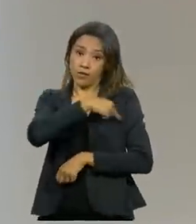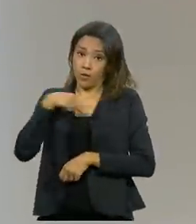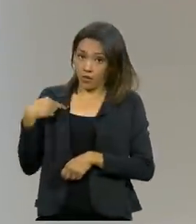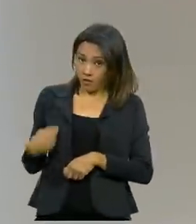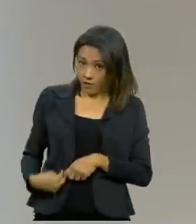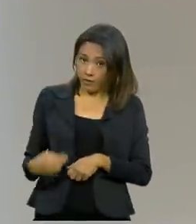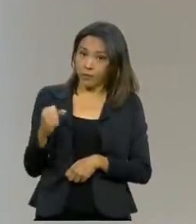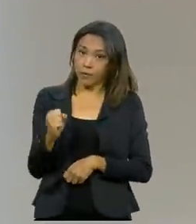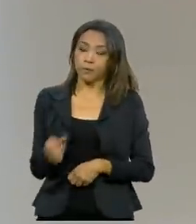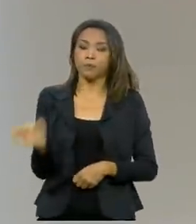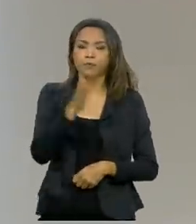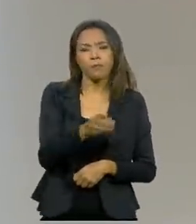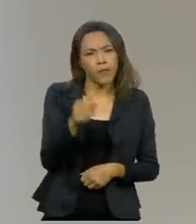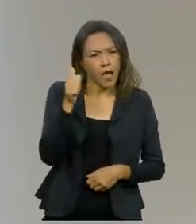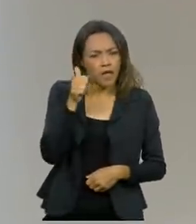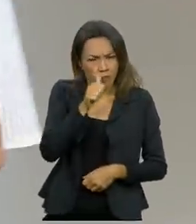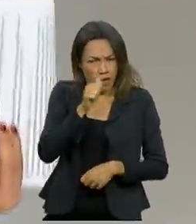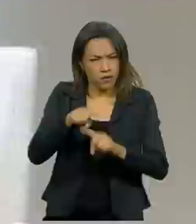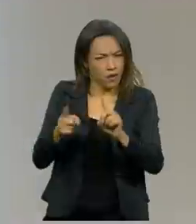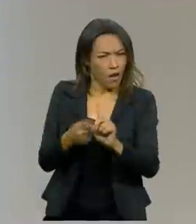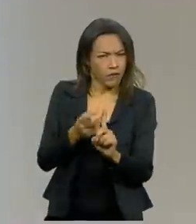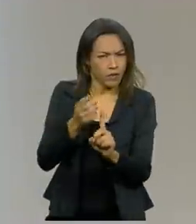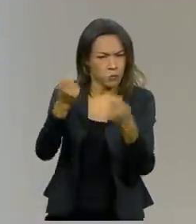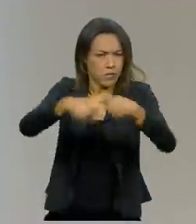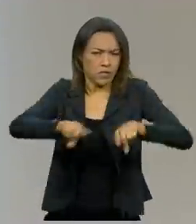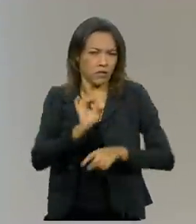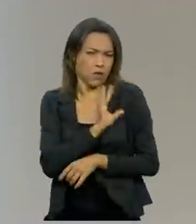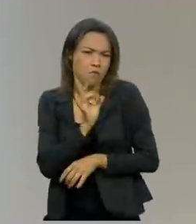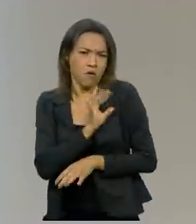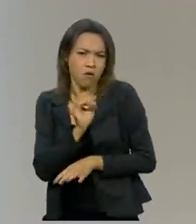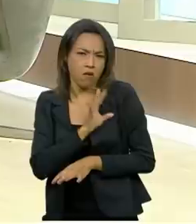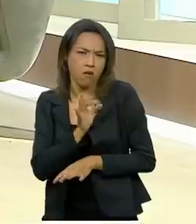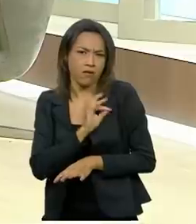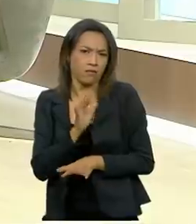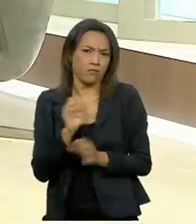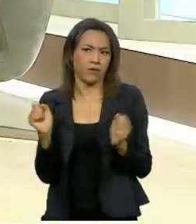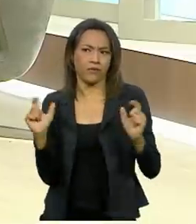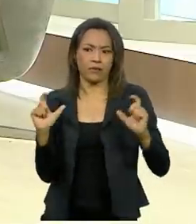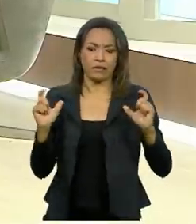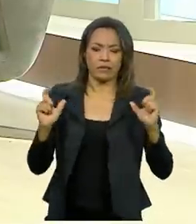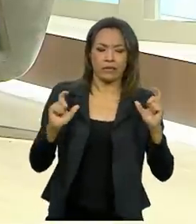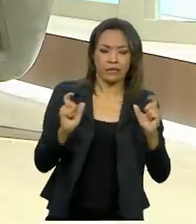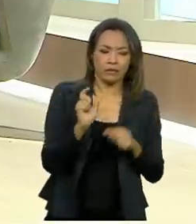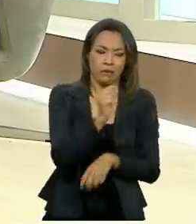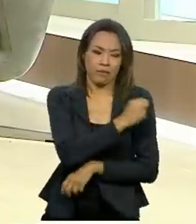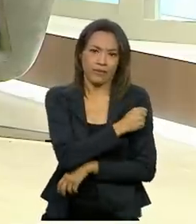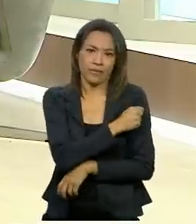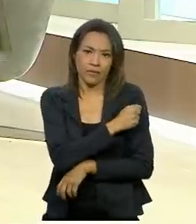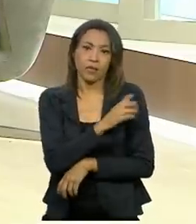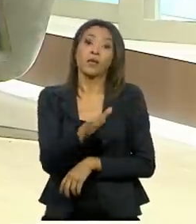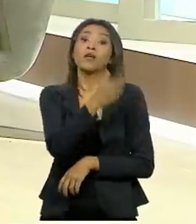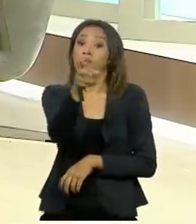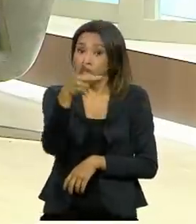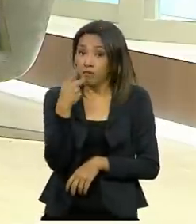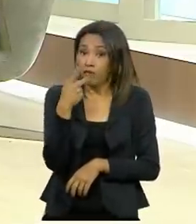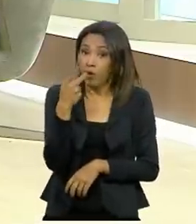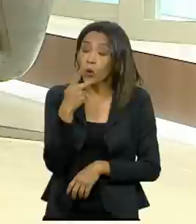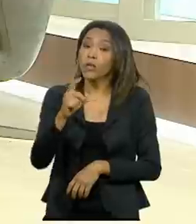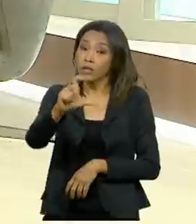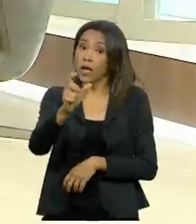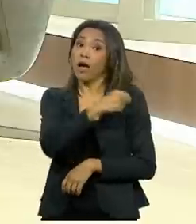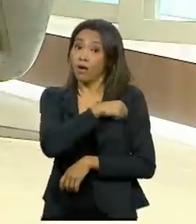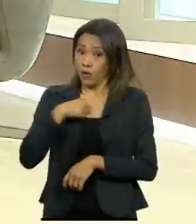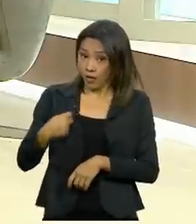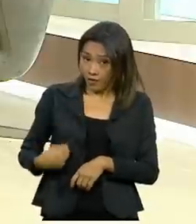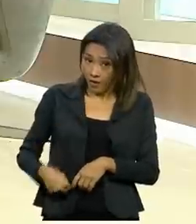grávidas não precisam ter medo de se vacinar, porque esse caso gerou um pouco desse receio. E aí o senhor falou da Coronavac, da Pfizer,